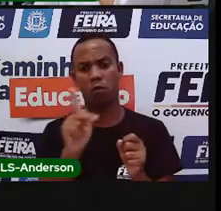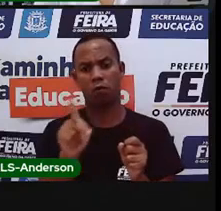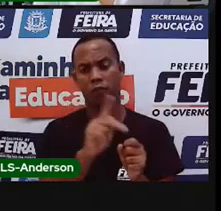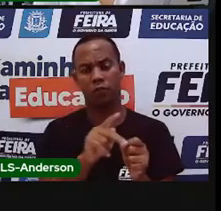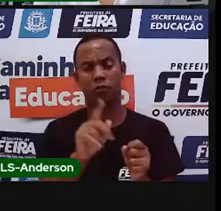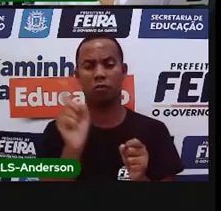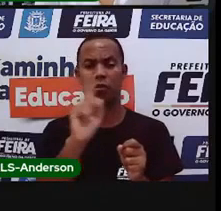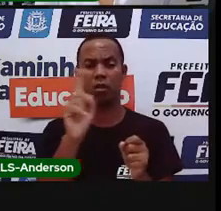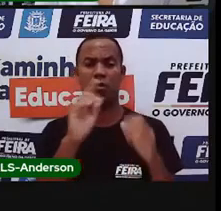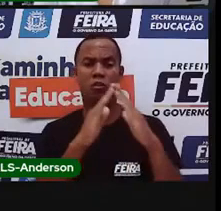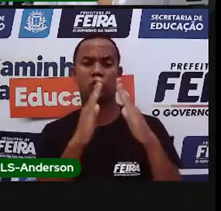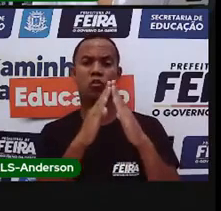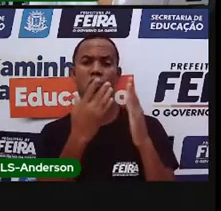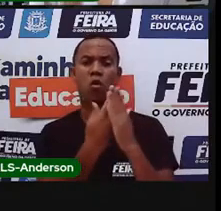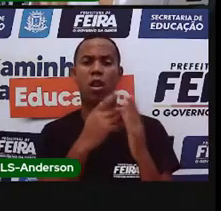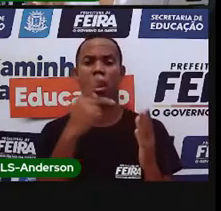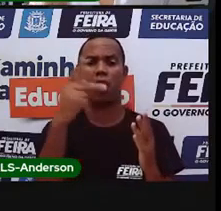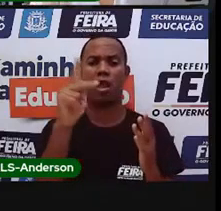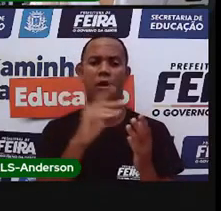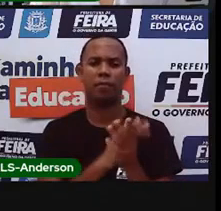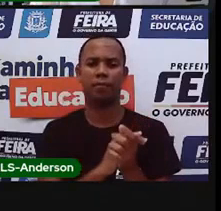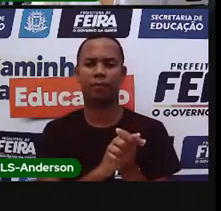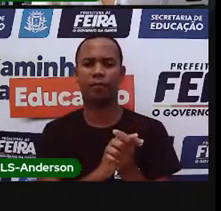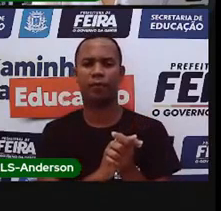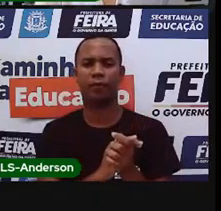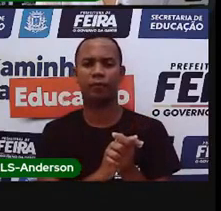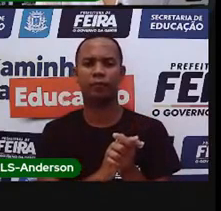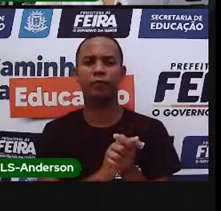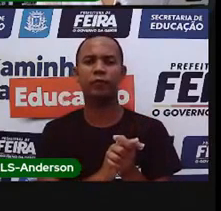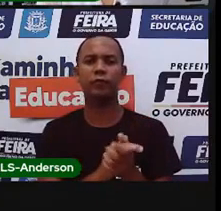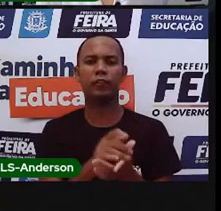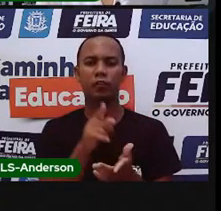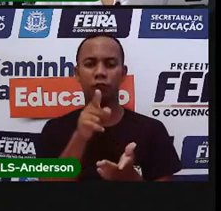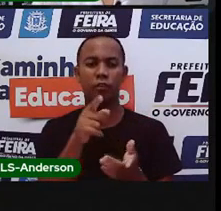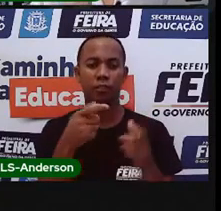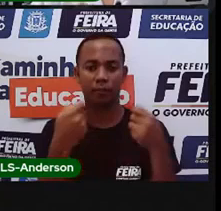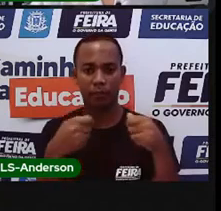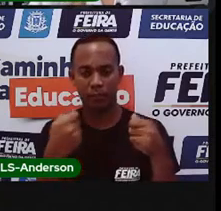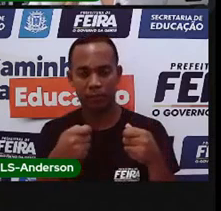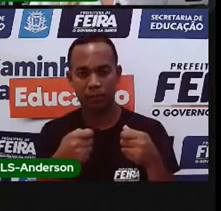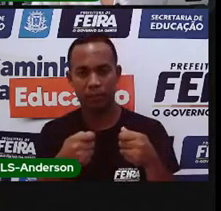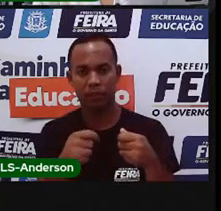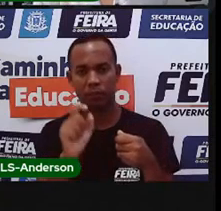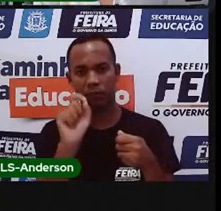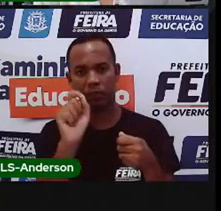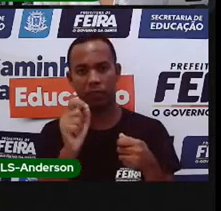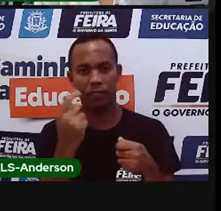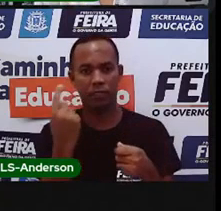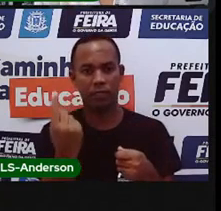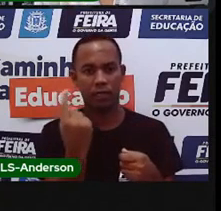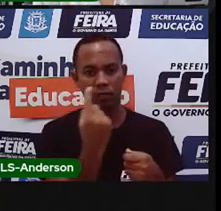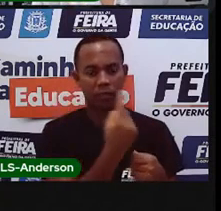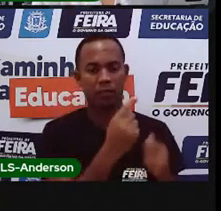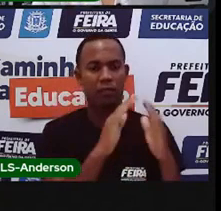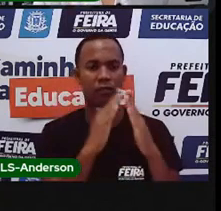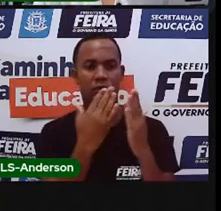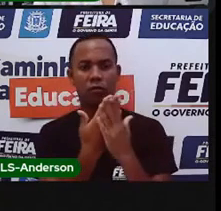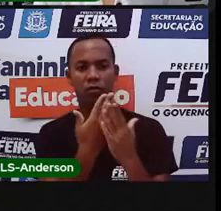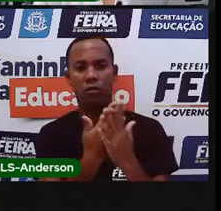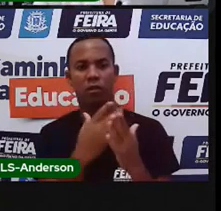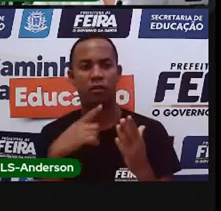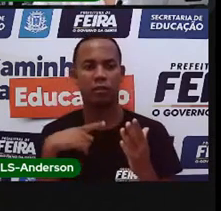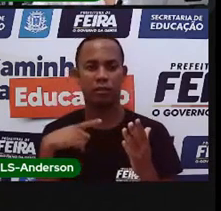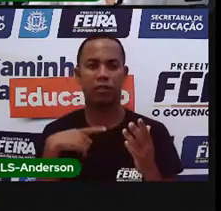do que ele achar, do que ele acreditar que você precisa nesse momento. Cada escola, certo, tem a